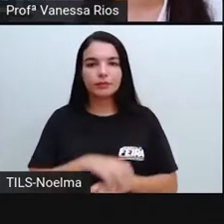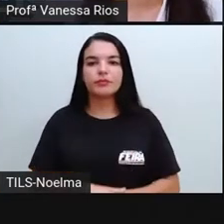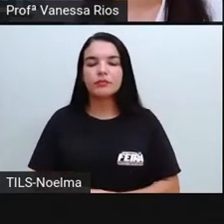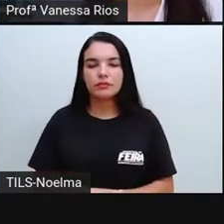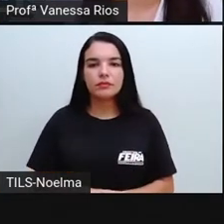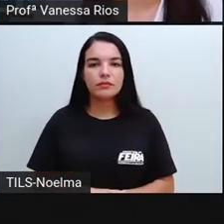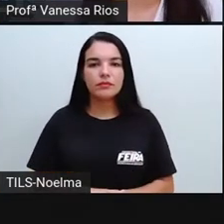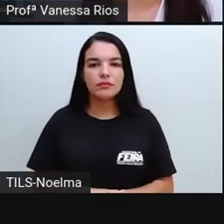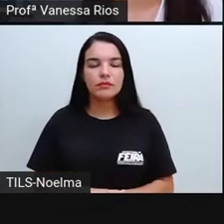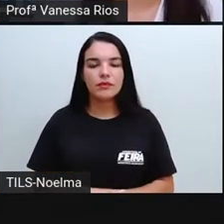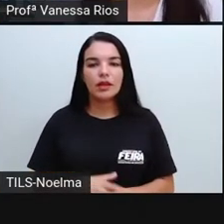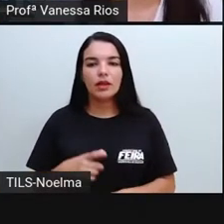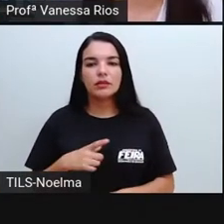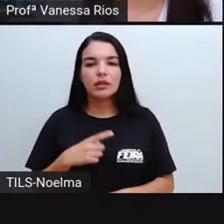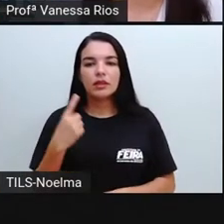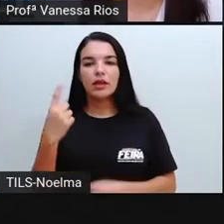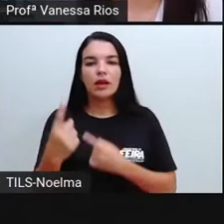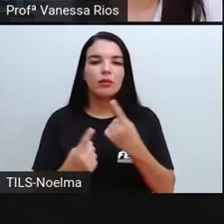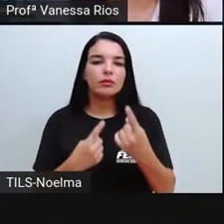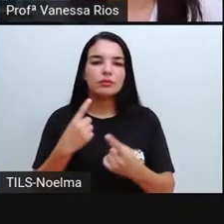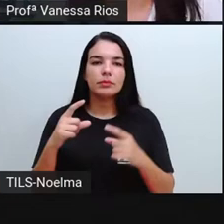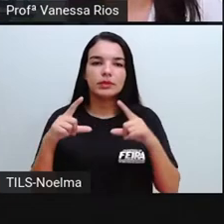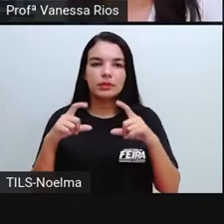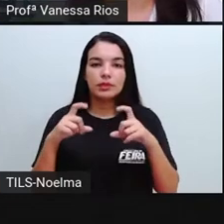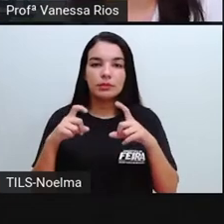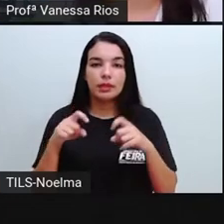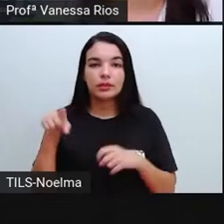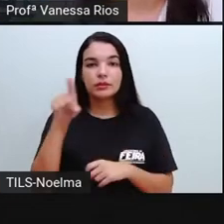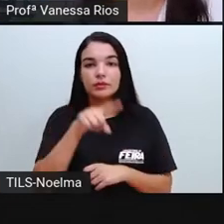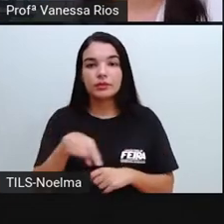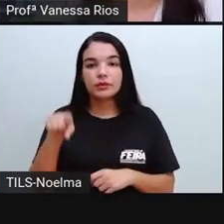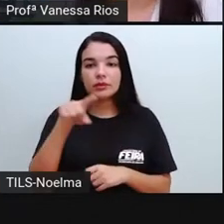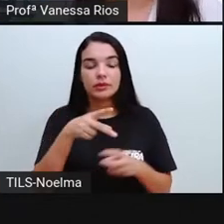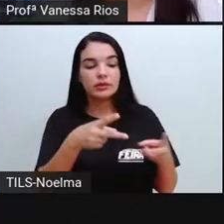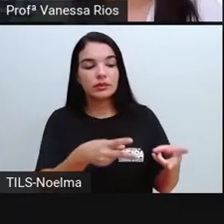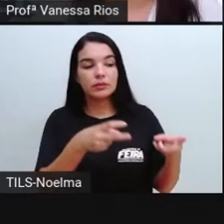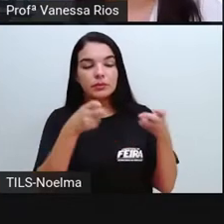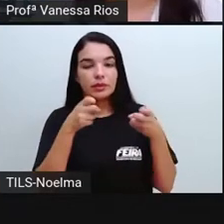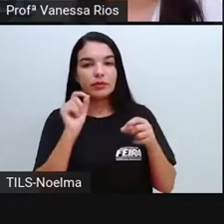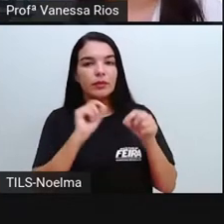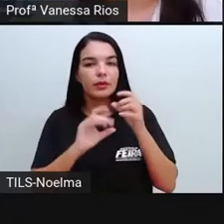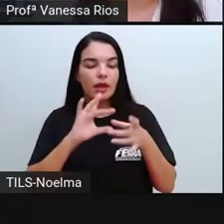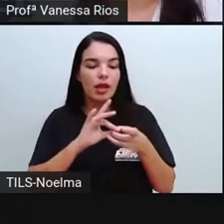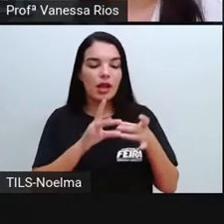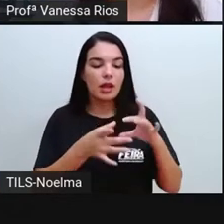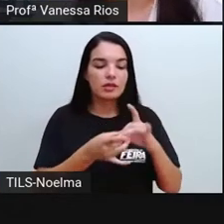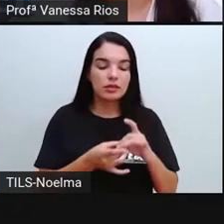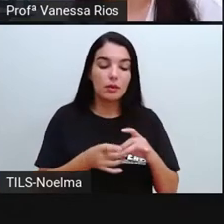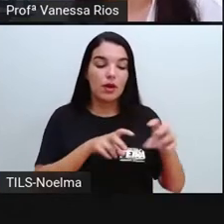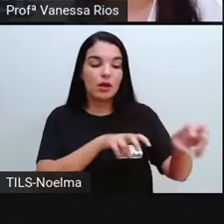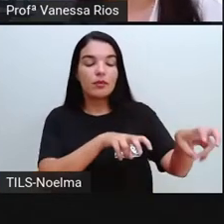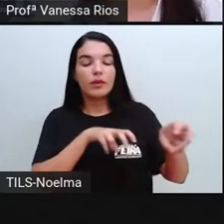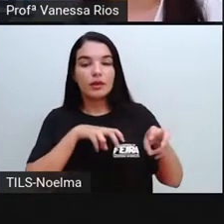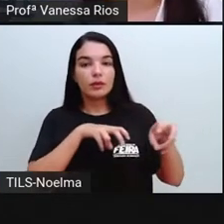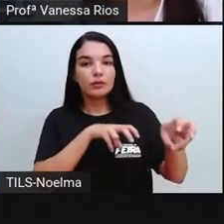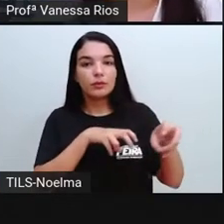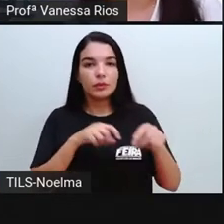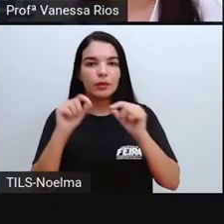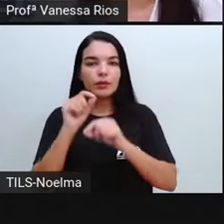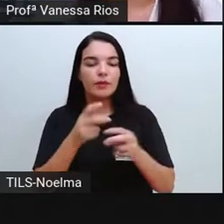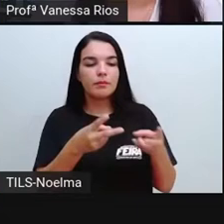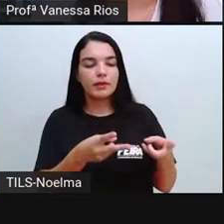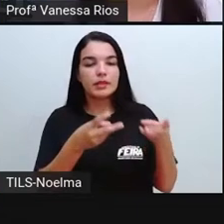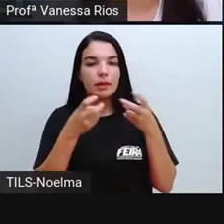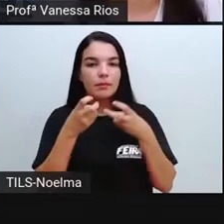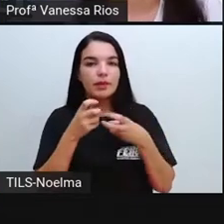E há para trás agora algumas imagens para a gente ir observando essa relação da agricultura e percebendo aí todo